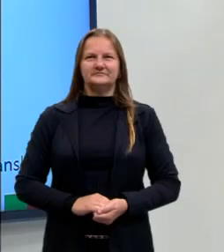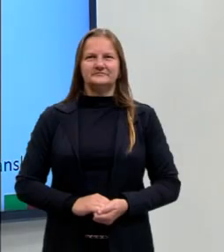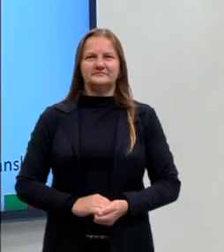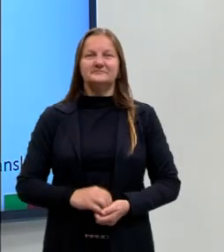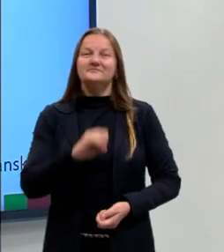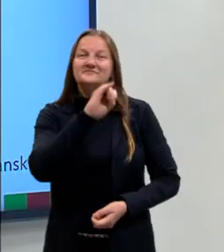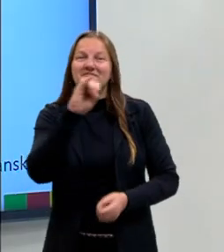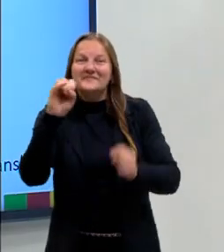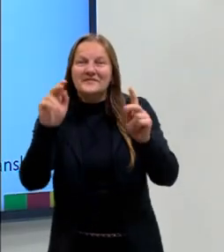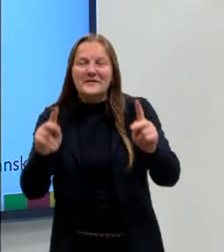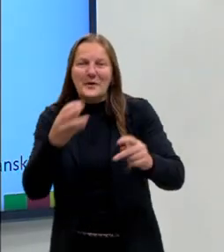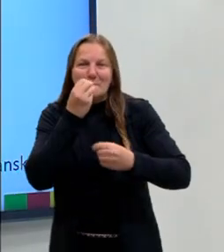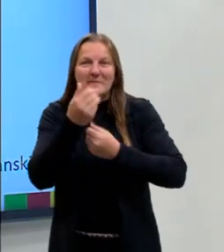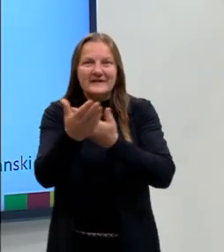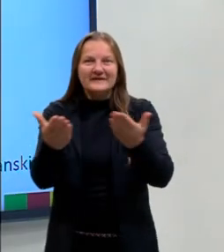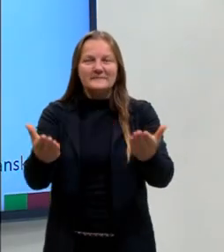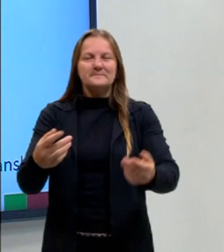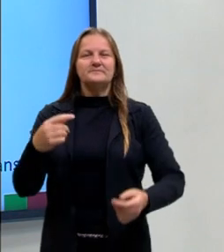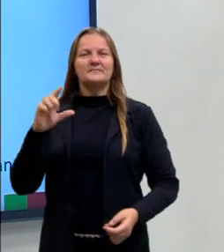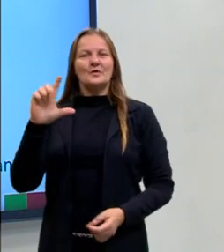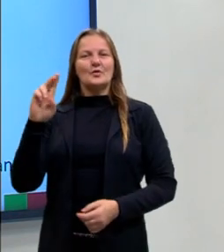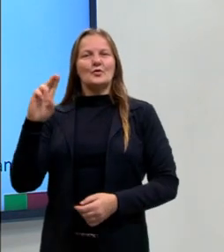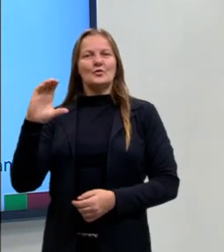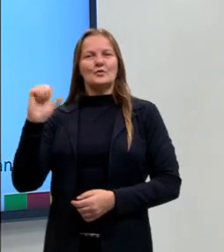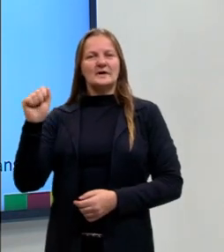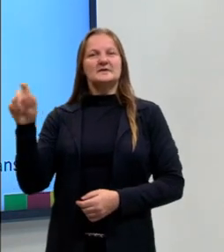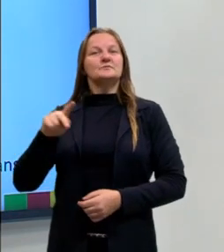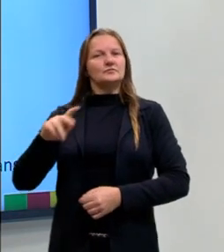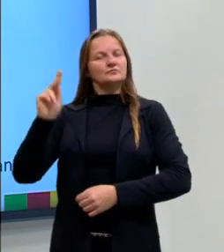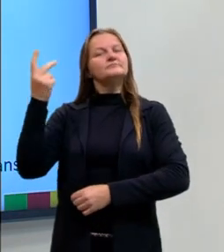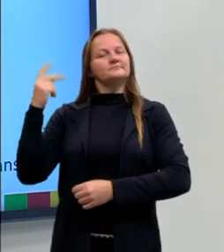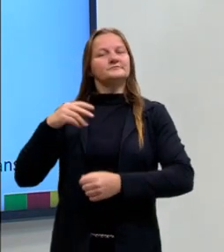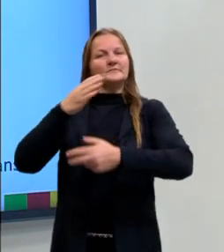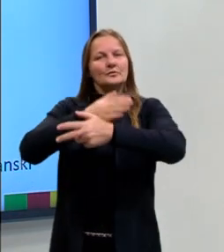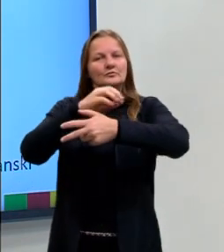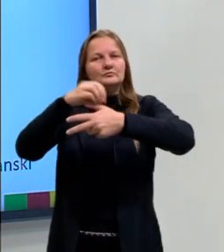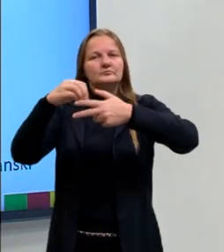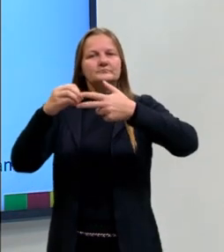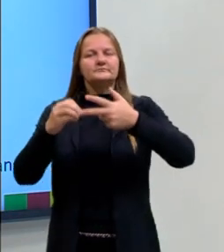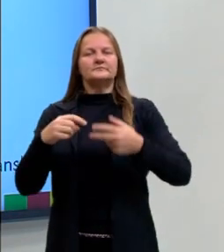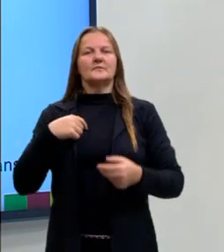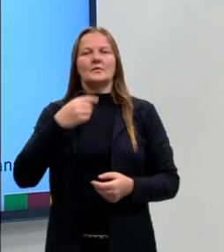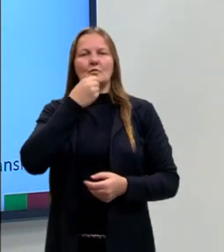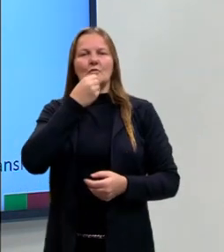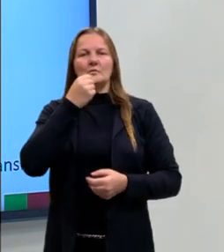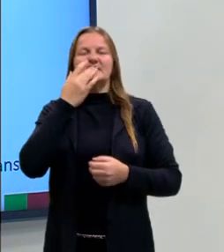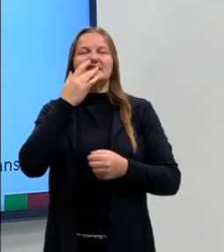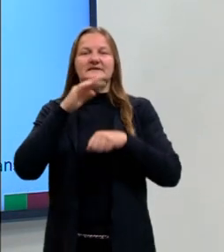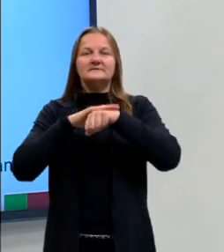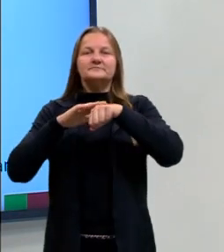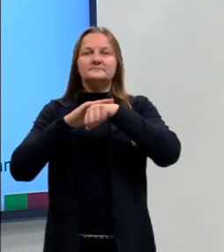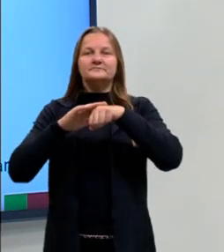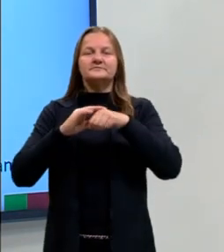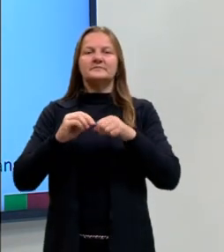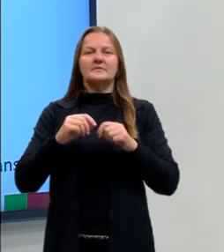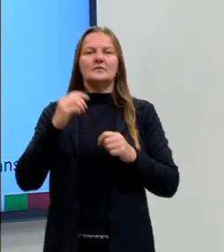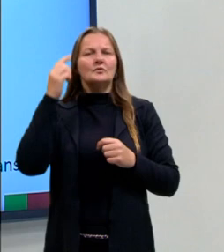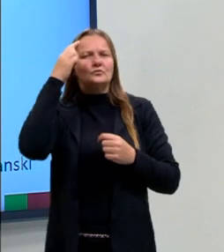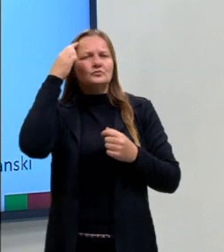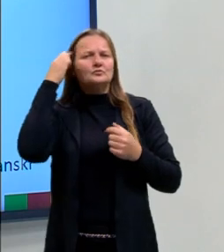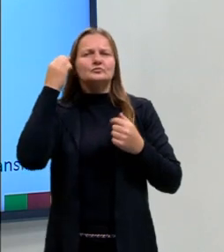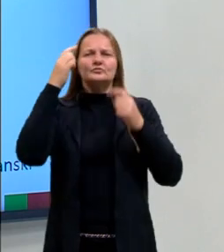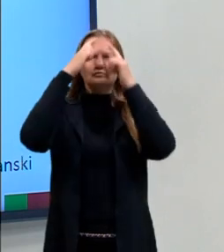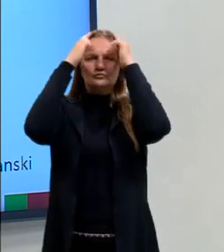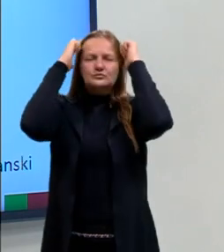E aí, pessoal, tudo bem? Eu sou o Lucas, professor de História do Pré-Enem, eu sou um homem branco, tenho cabelo castanho